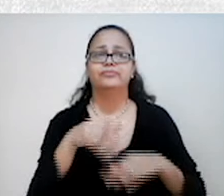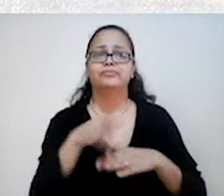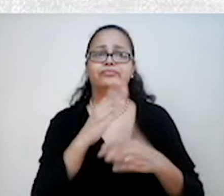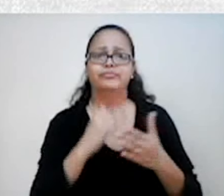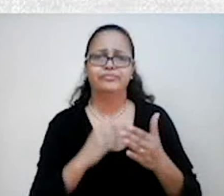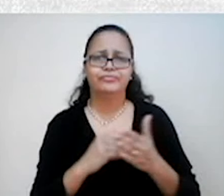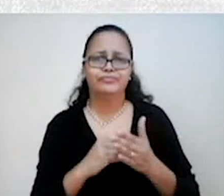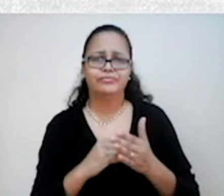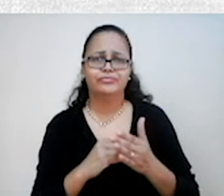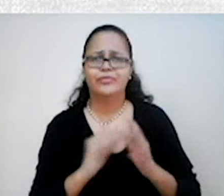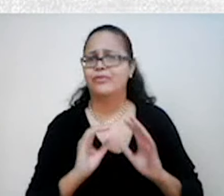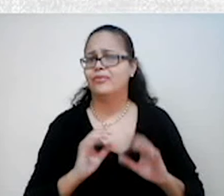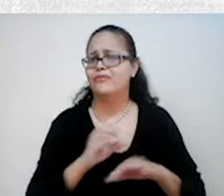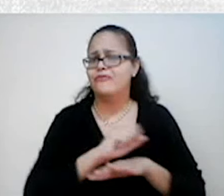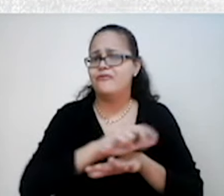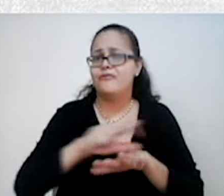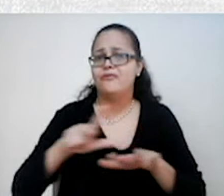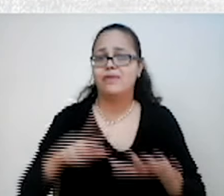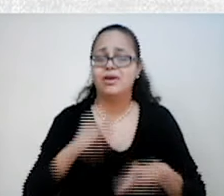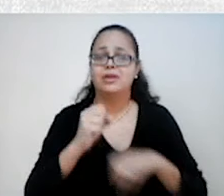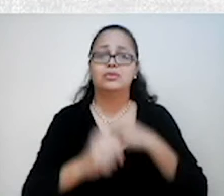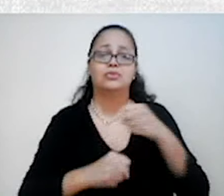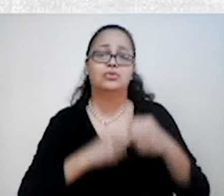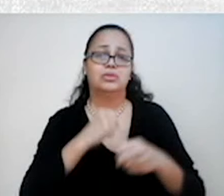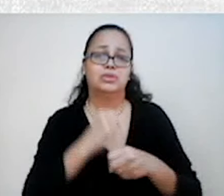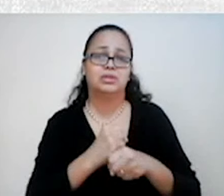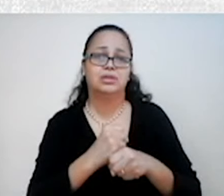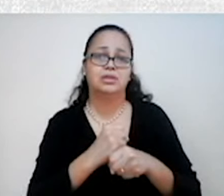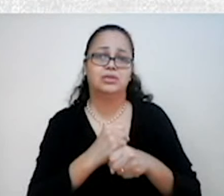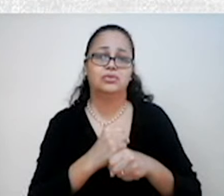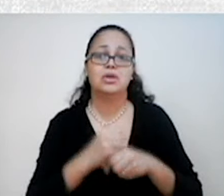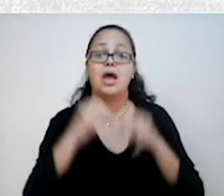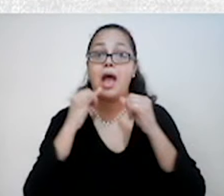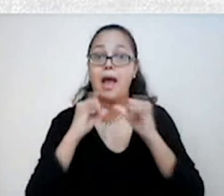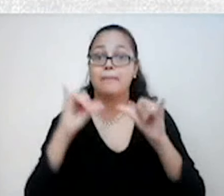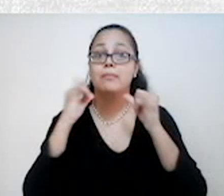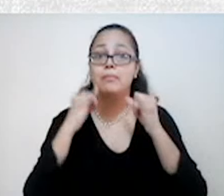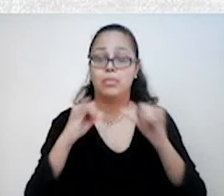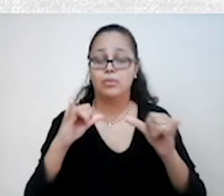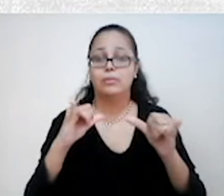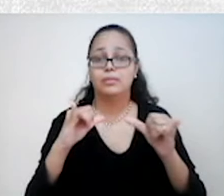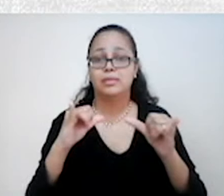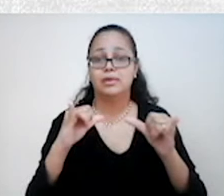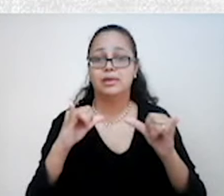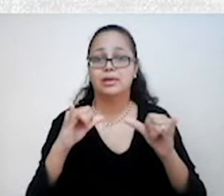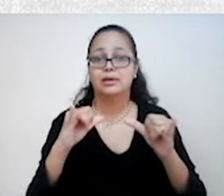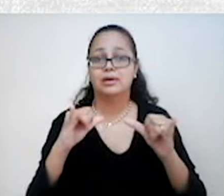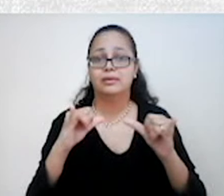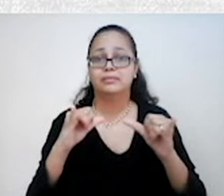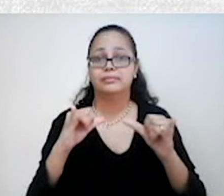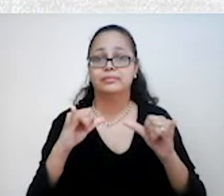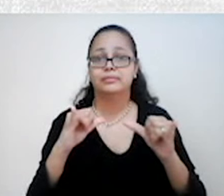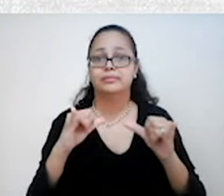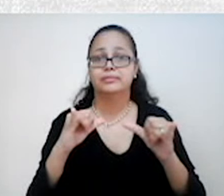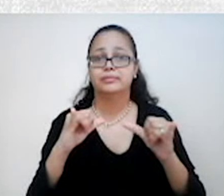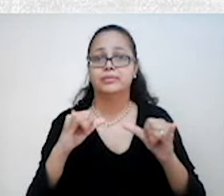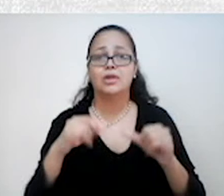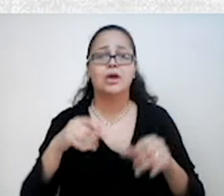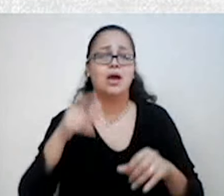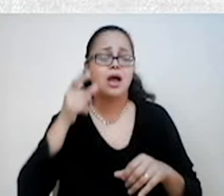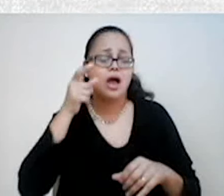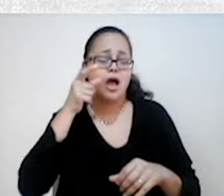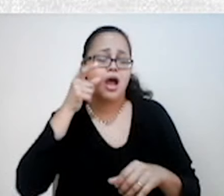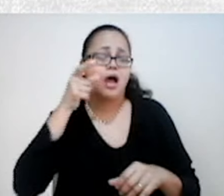responsáveis por registrar em seus relatos e publicar mais tarde o que ele passou a admirar